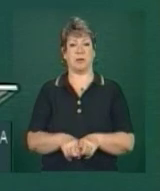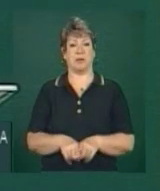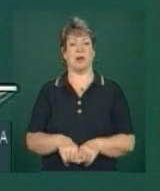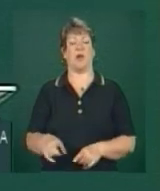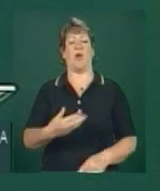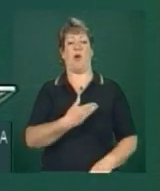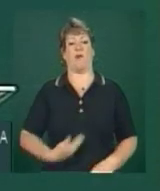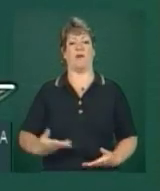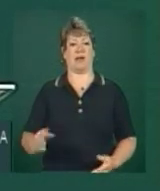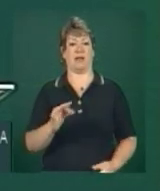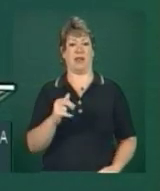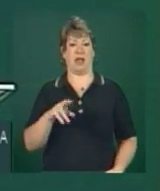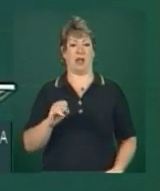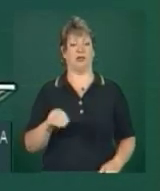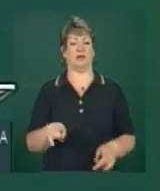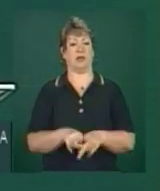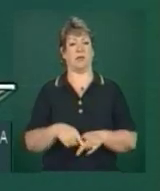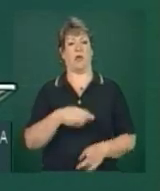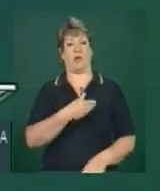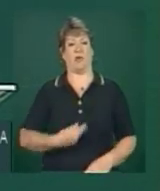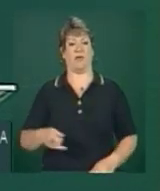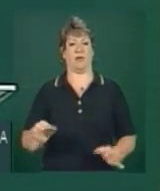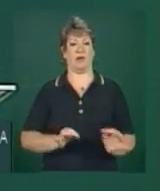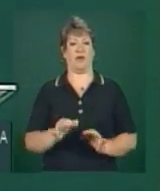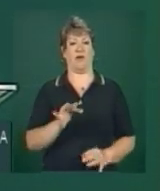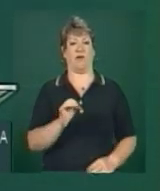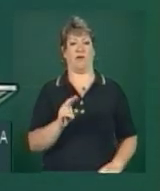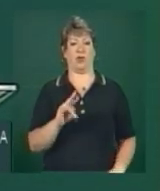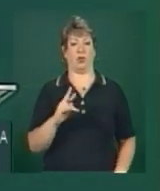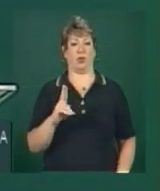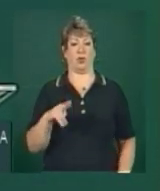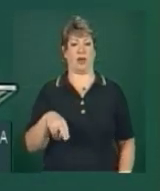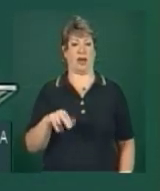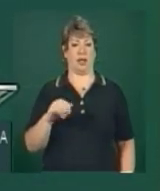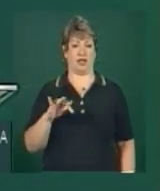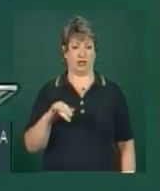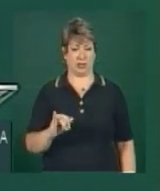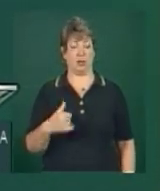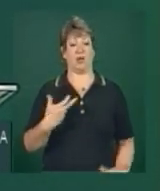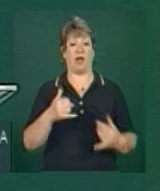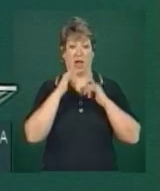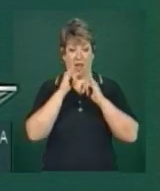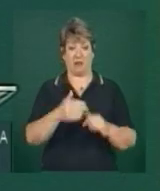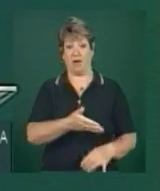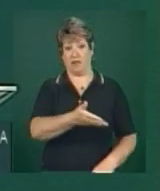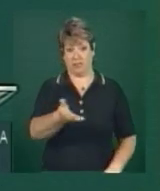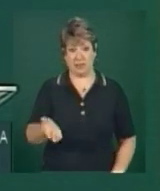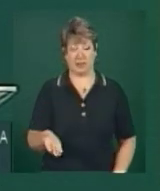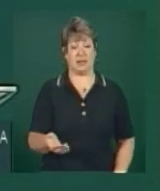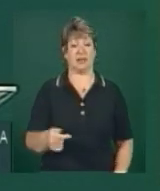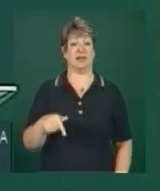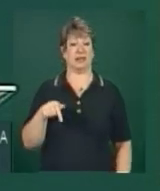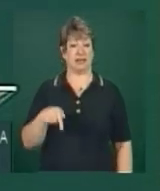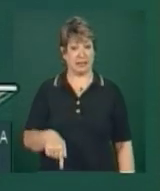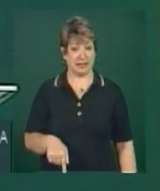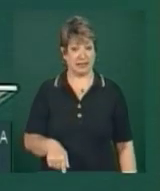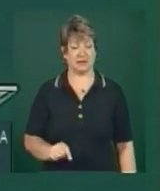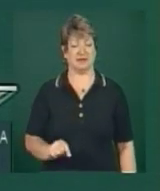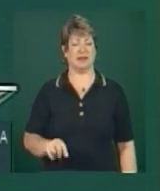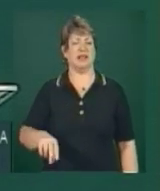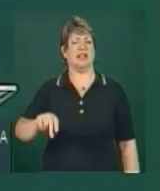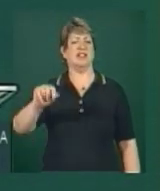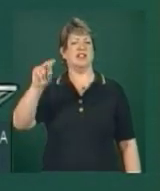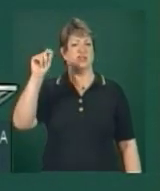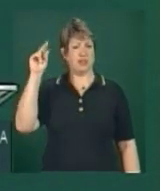Tarso e o governo Fortunati. E queria dizer para vocês que este antigo